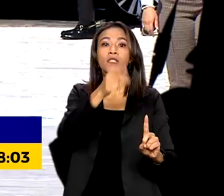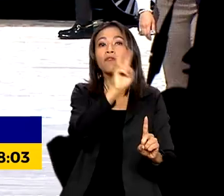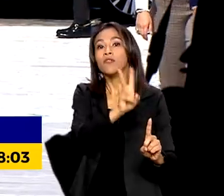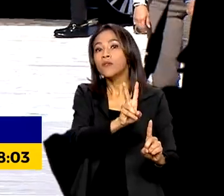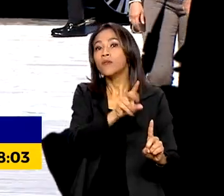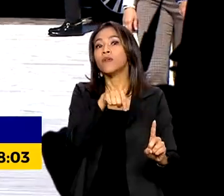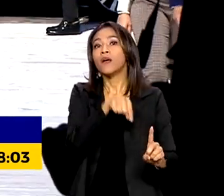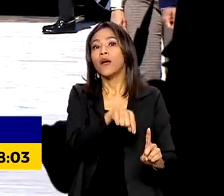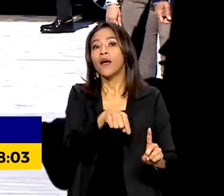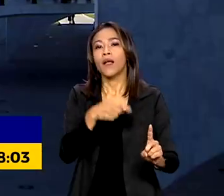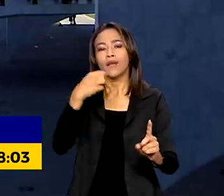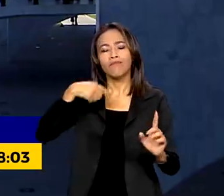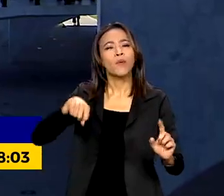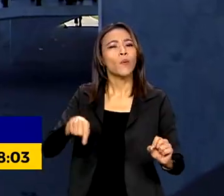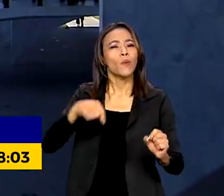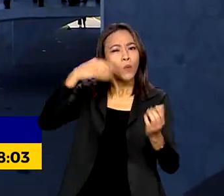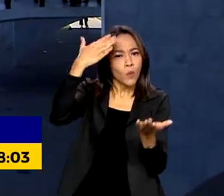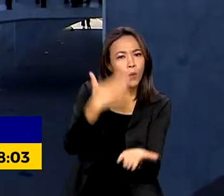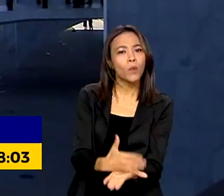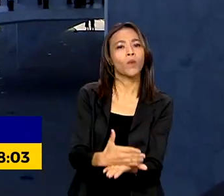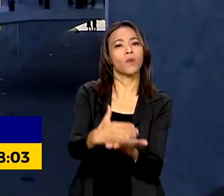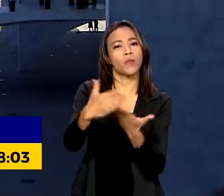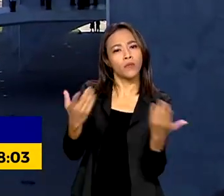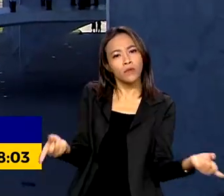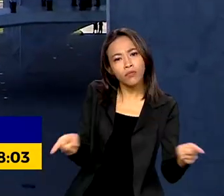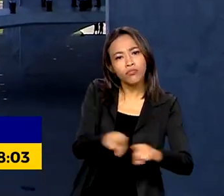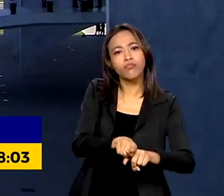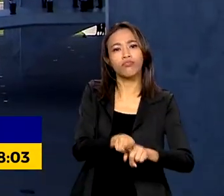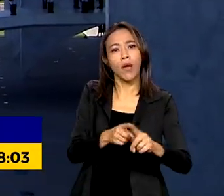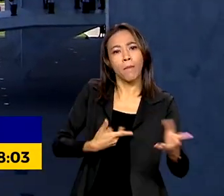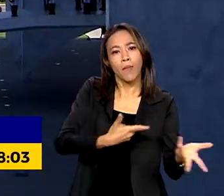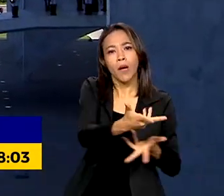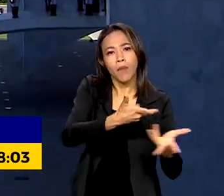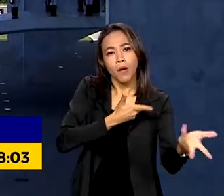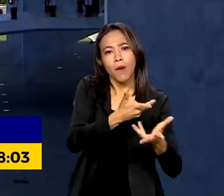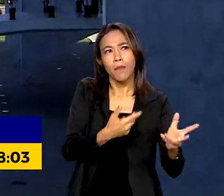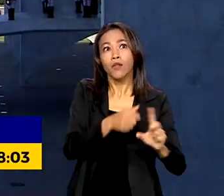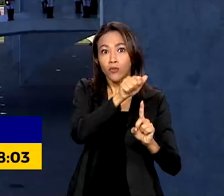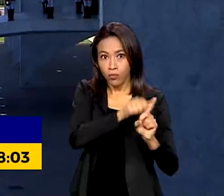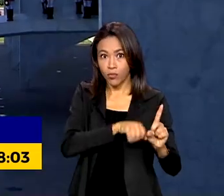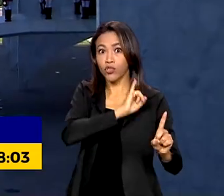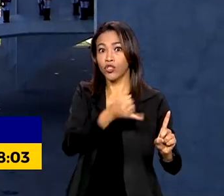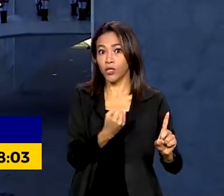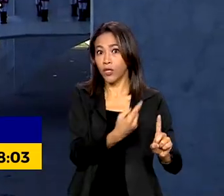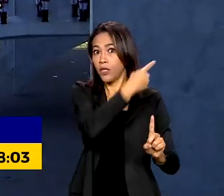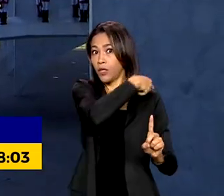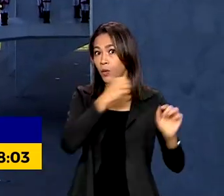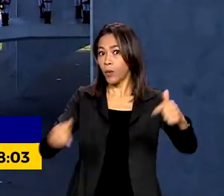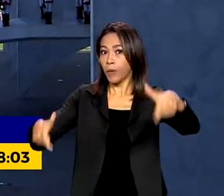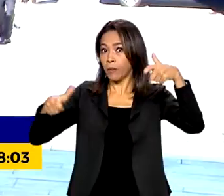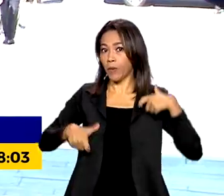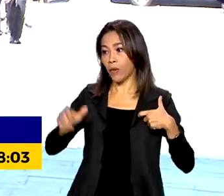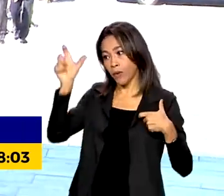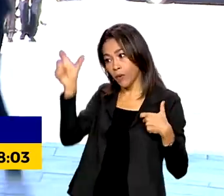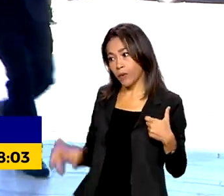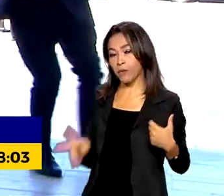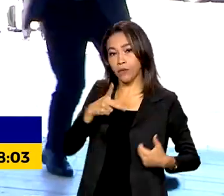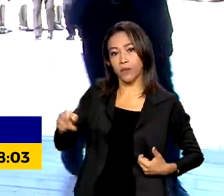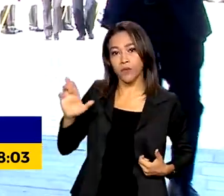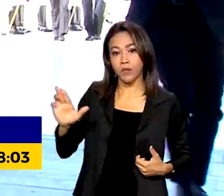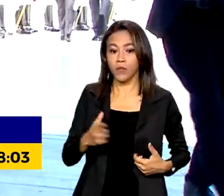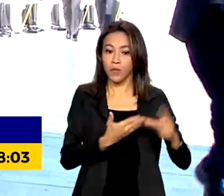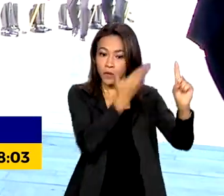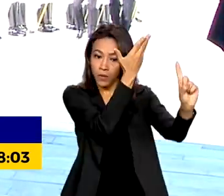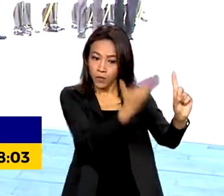retomada das relações diplomáticas entre os dois países, reiniciada em janeiro deste ano com a posse do presidente Lula. Nicolás